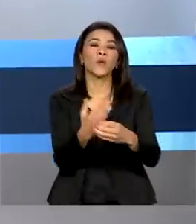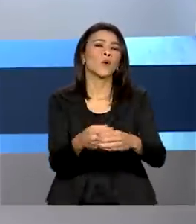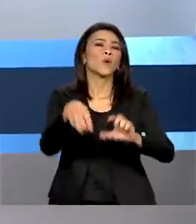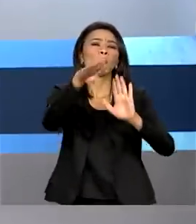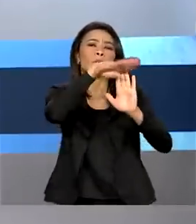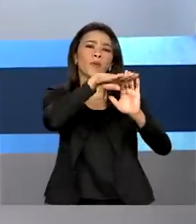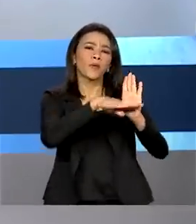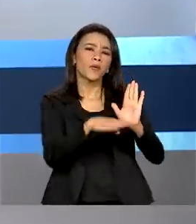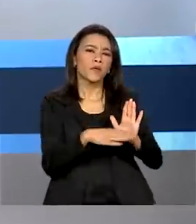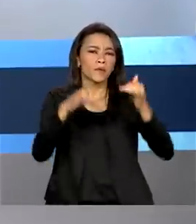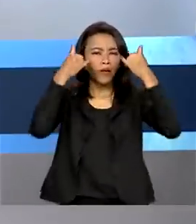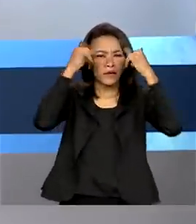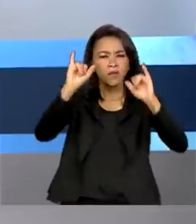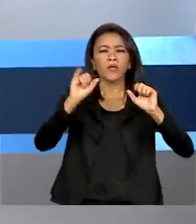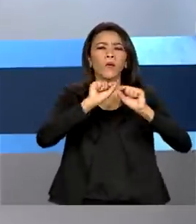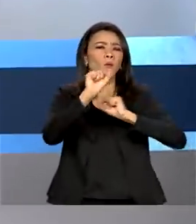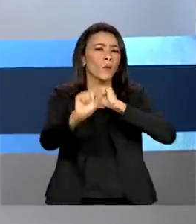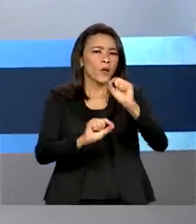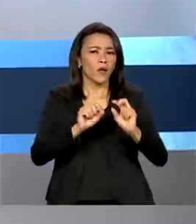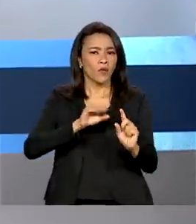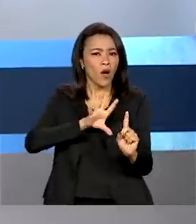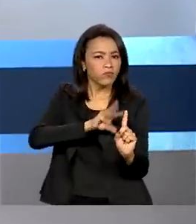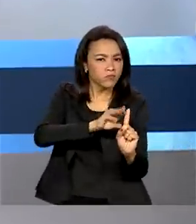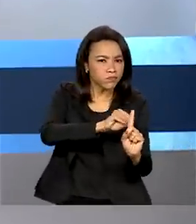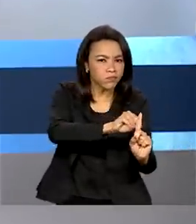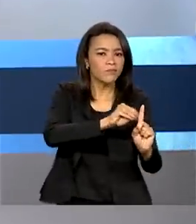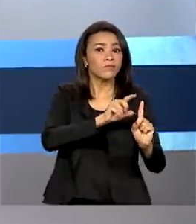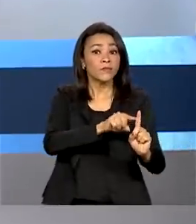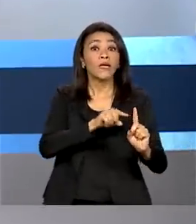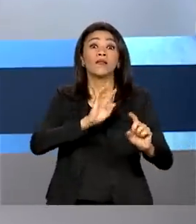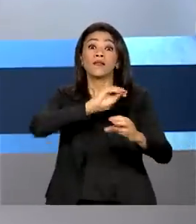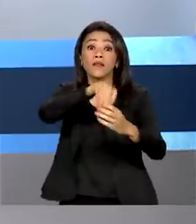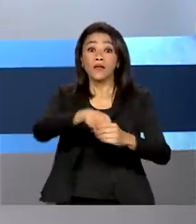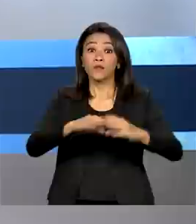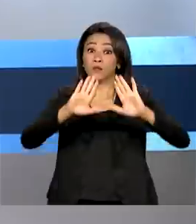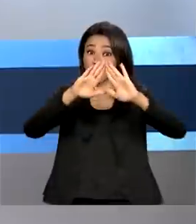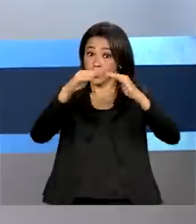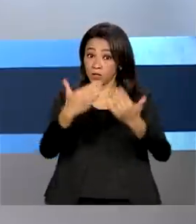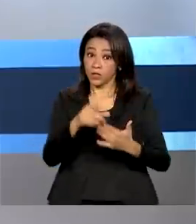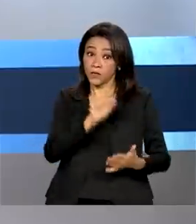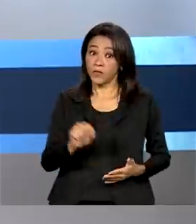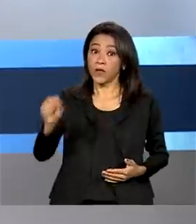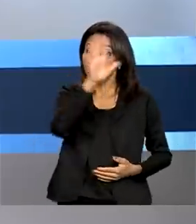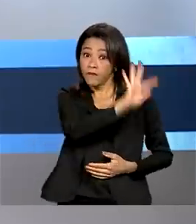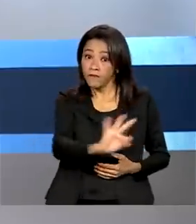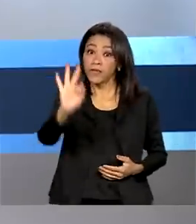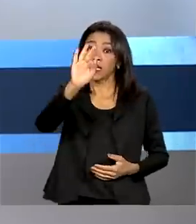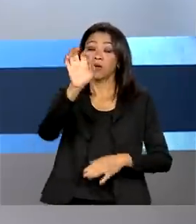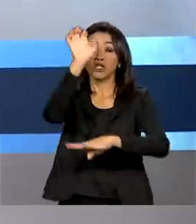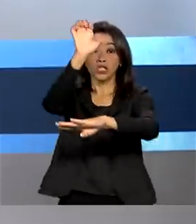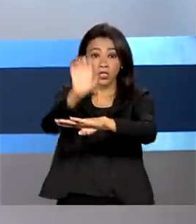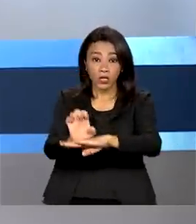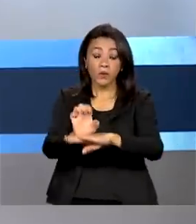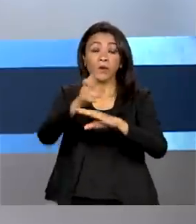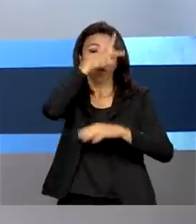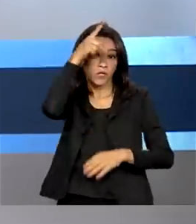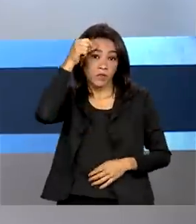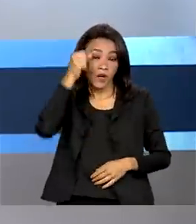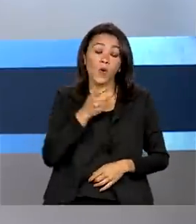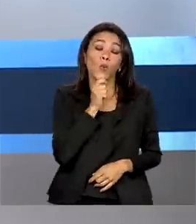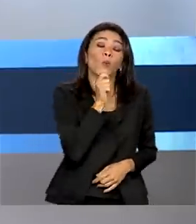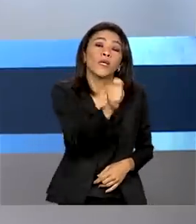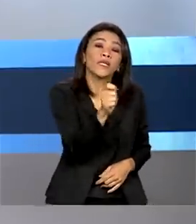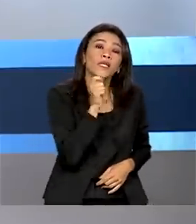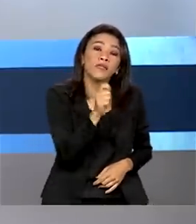Prevenção e Combate ao Assédio Sexual nos Sistemas de Ensino Federal, Estadual e Municipal. Em entrevista ao programa